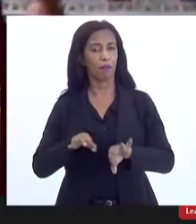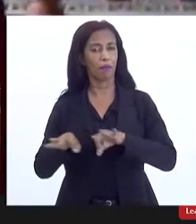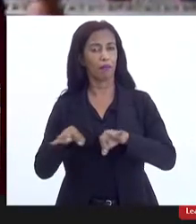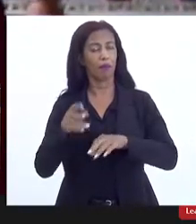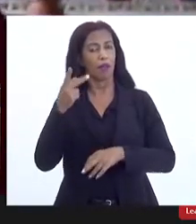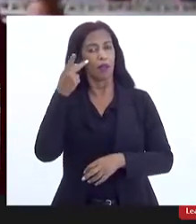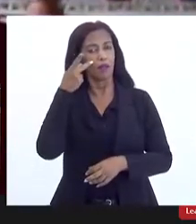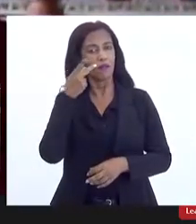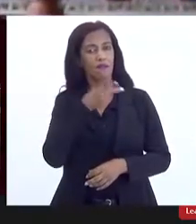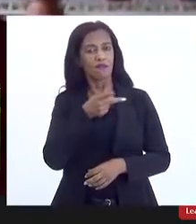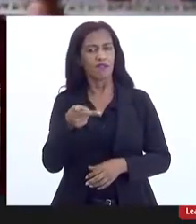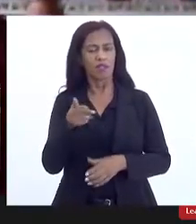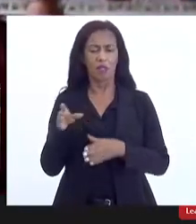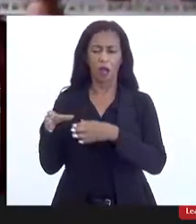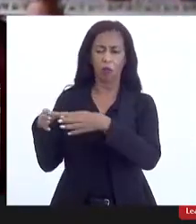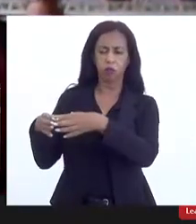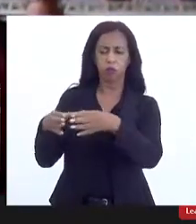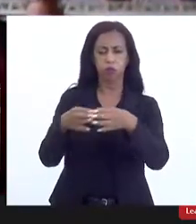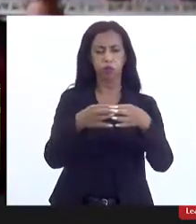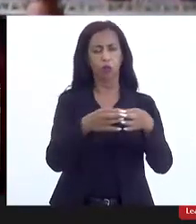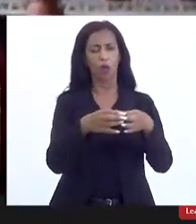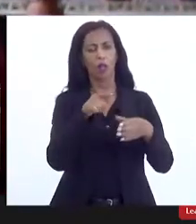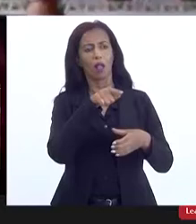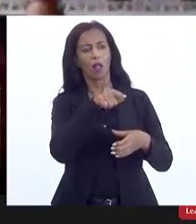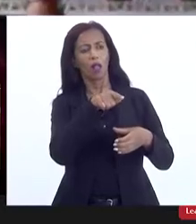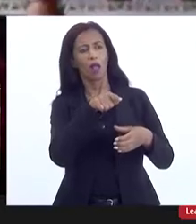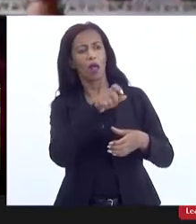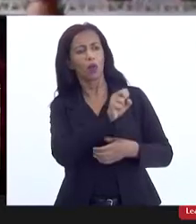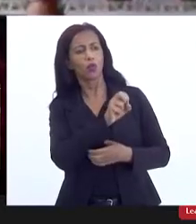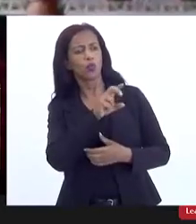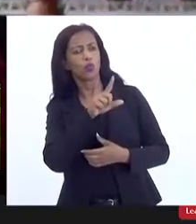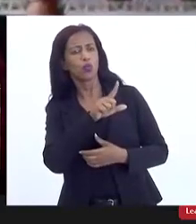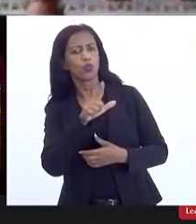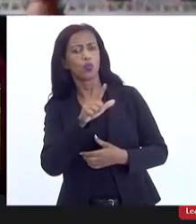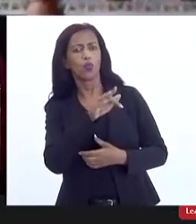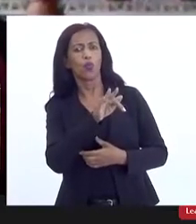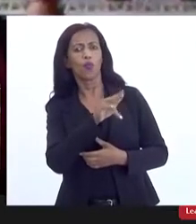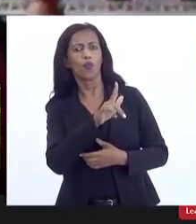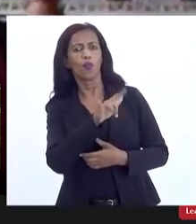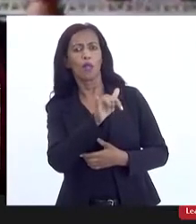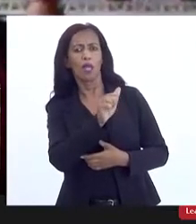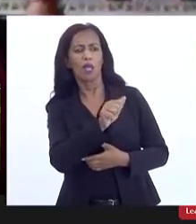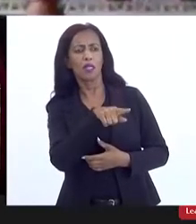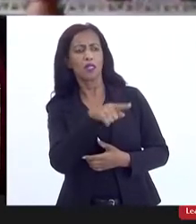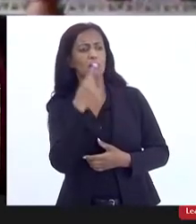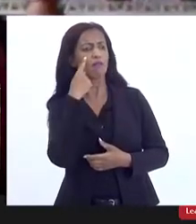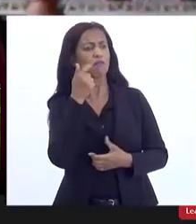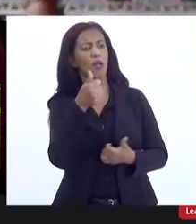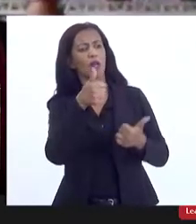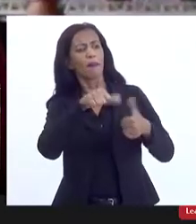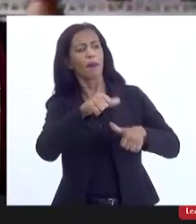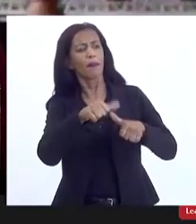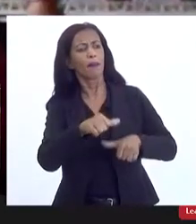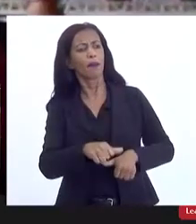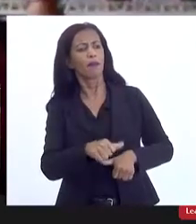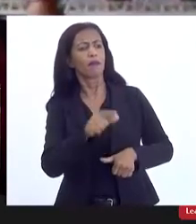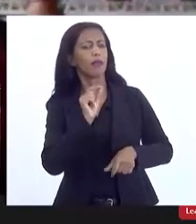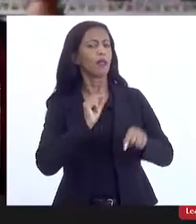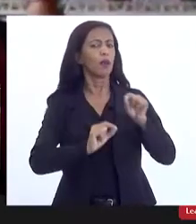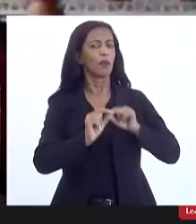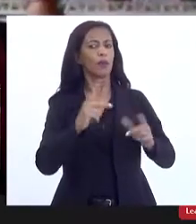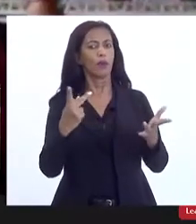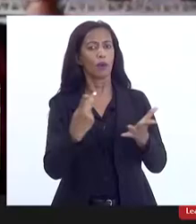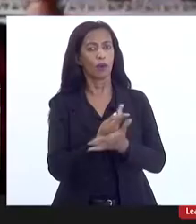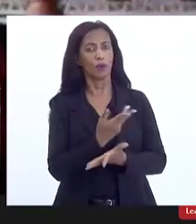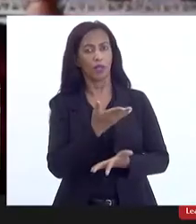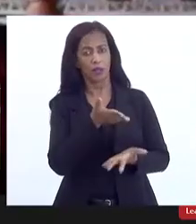visita em loco ao sul fluminense e possamos fazer um registro real das condições sobre